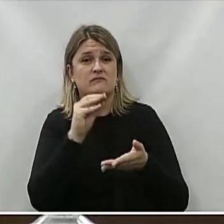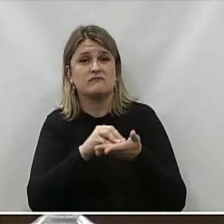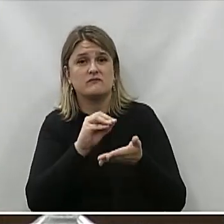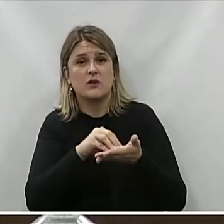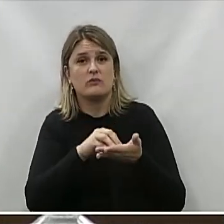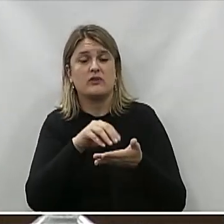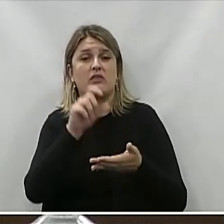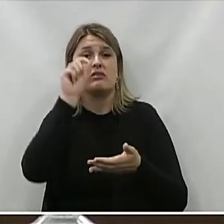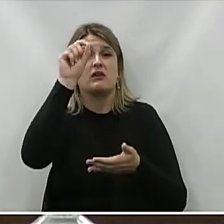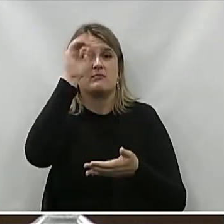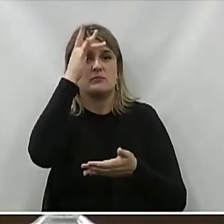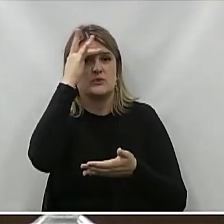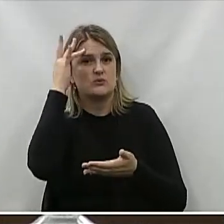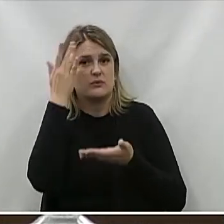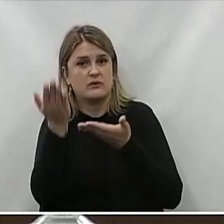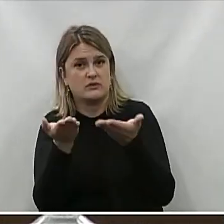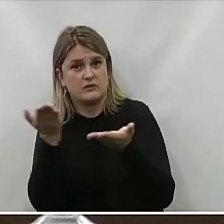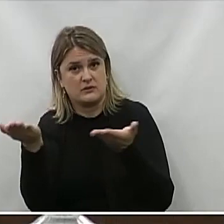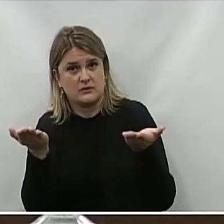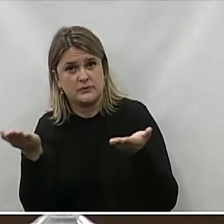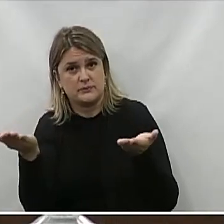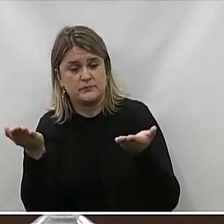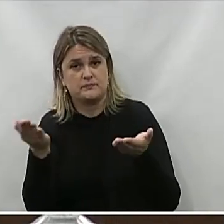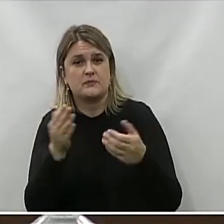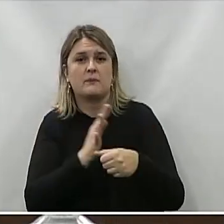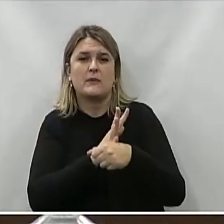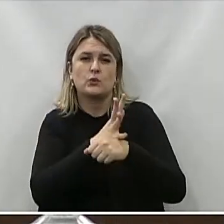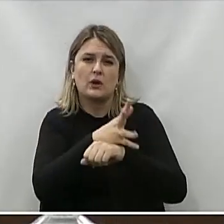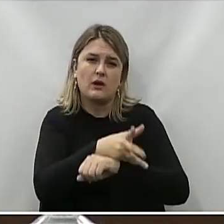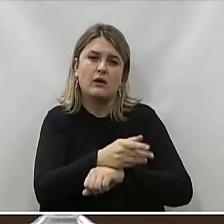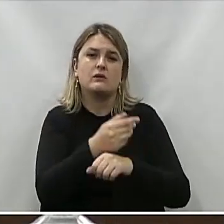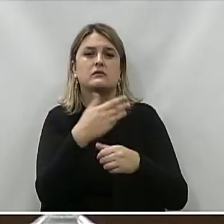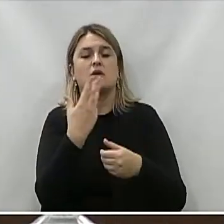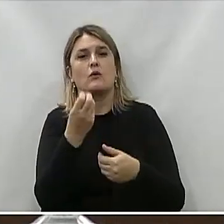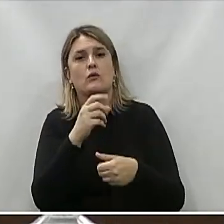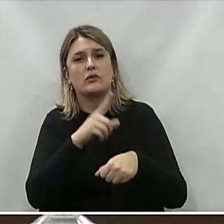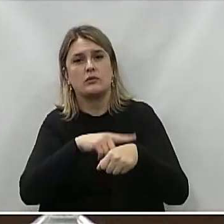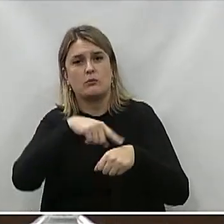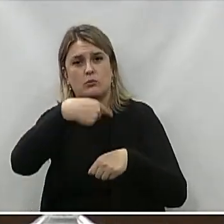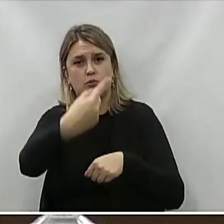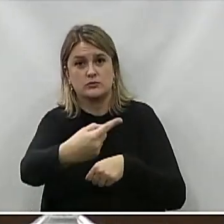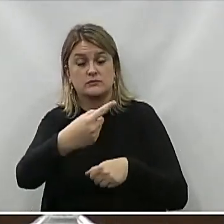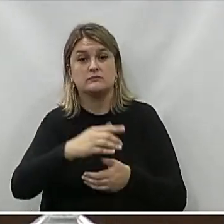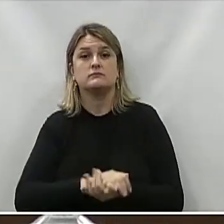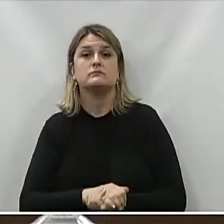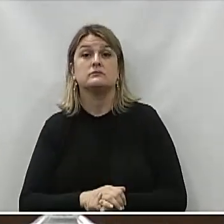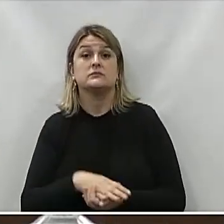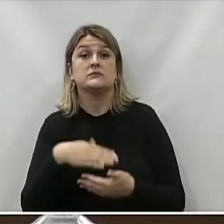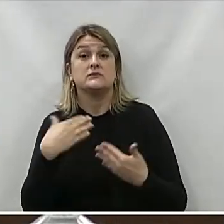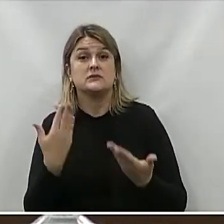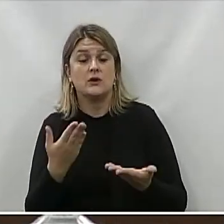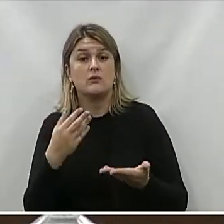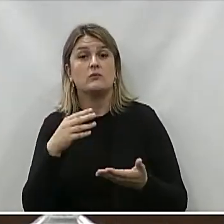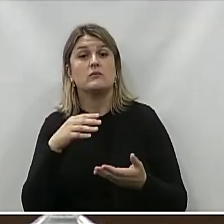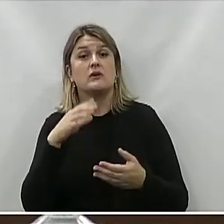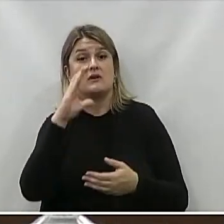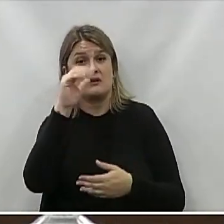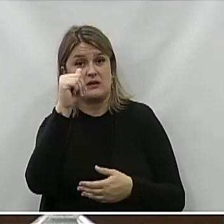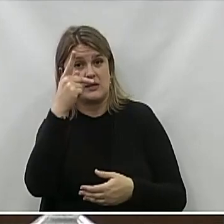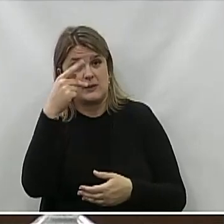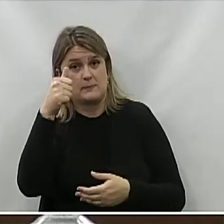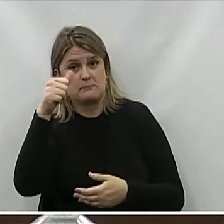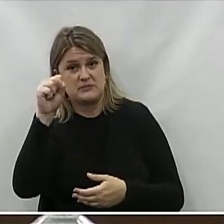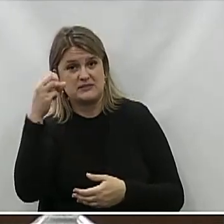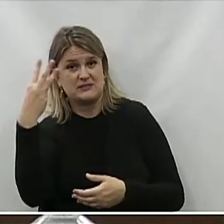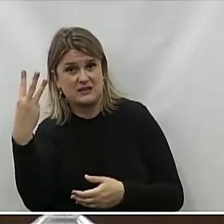De ter alguém Que atenda Em madrugada Em fora do horário Então assim Seria um instrumento